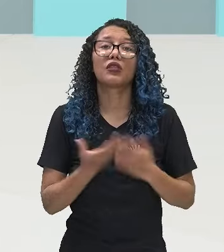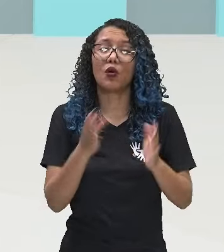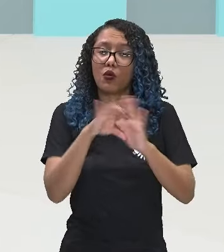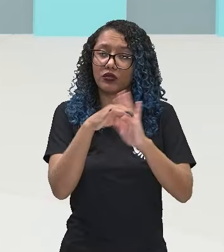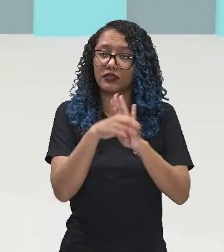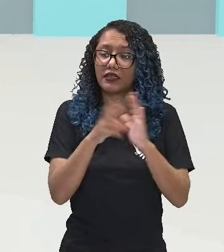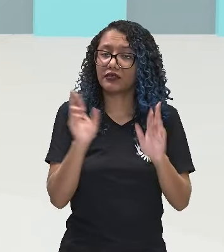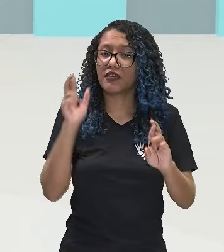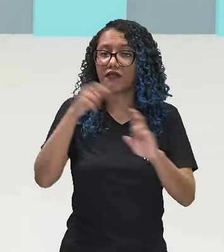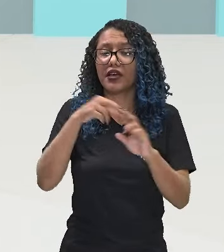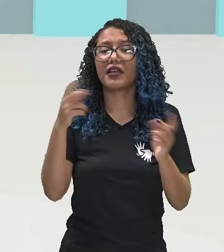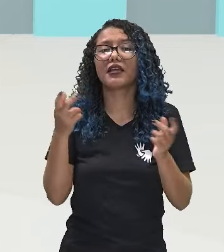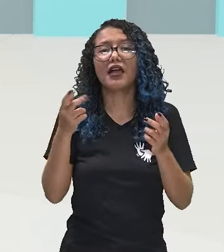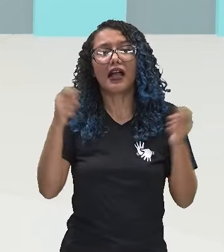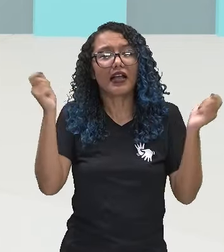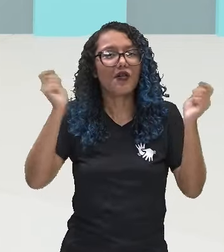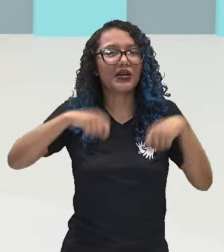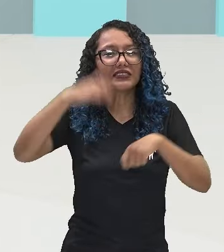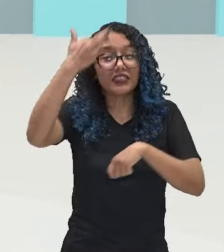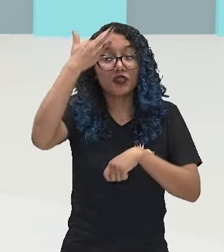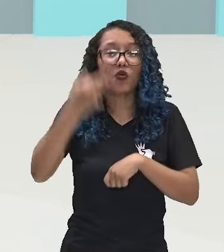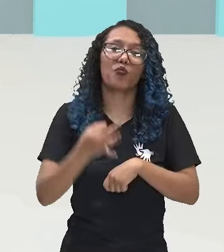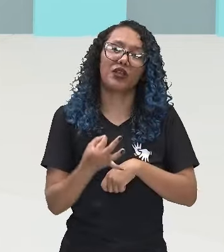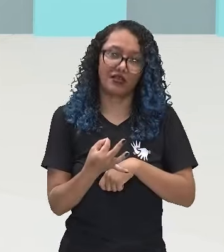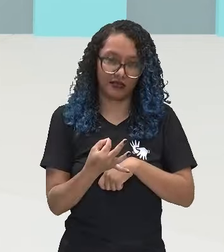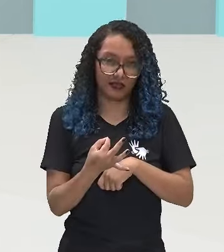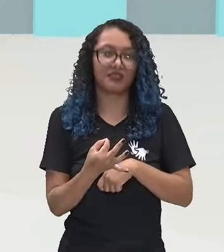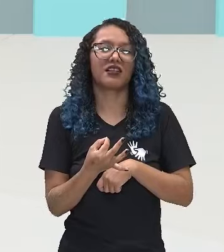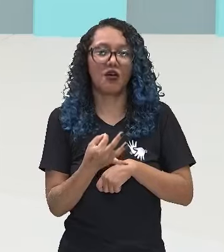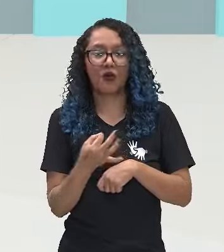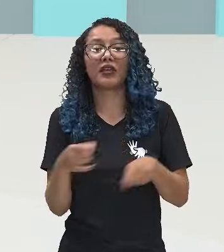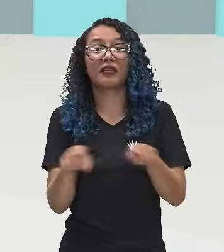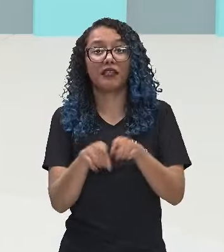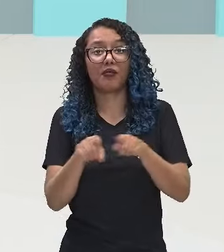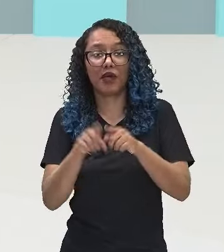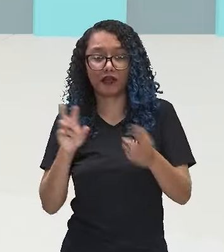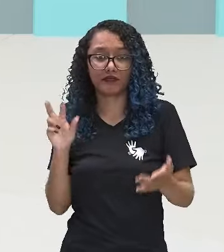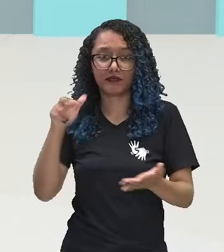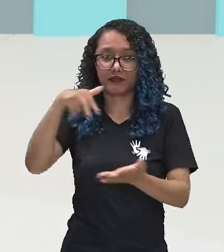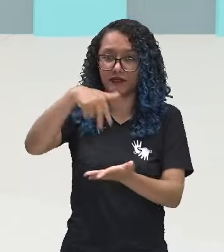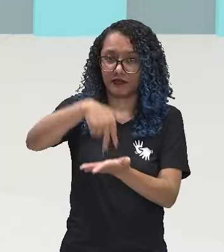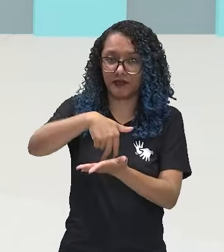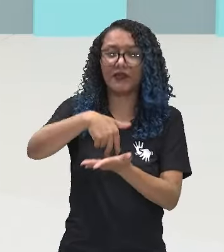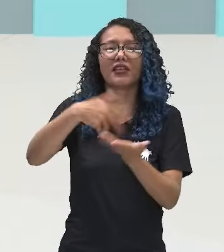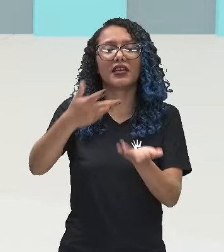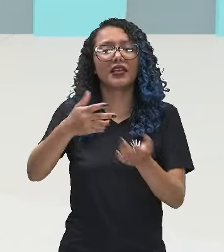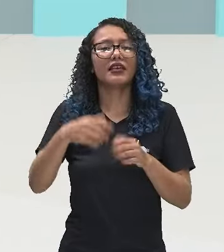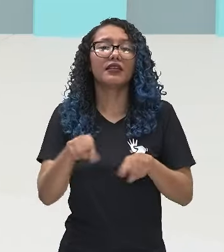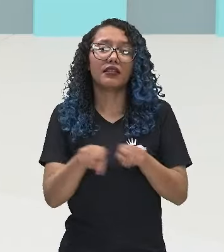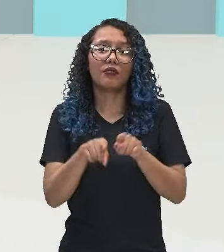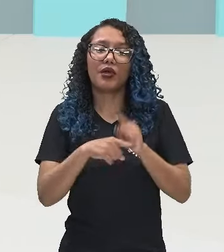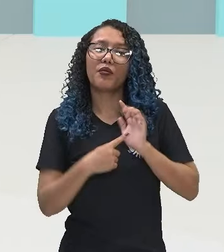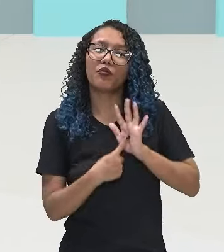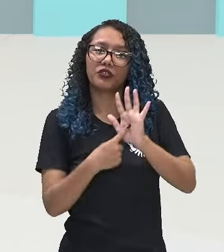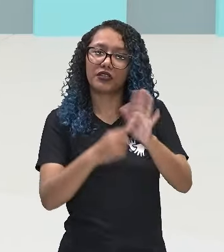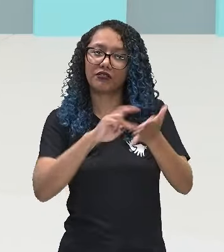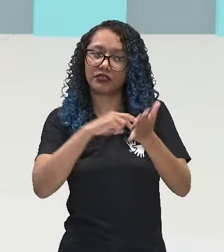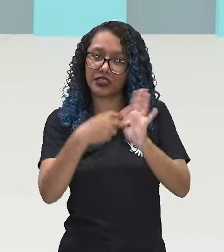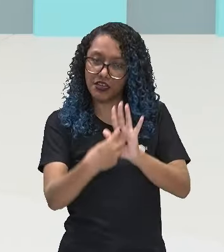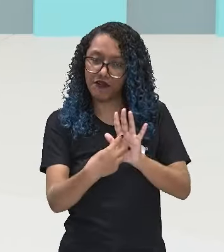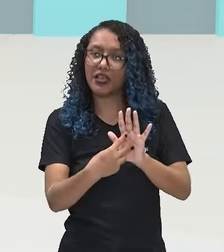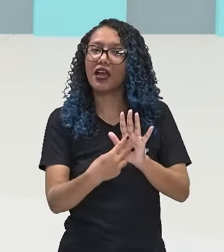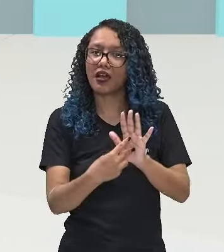competências de leitura, interlocução, protagonismo e produção de sentido na linguagem corporal.